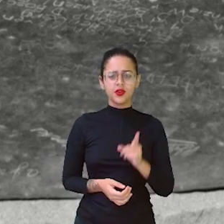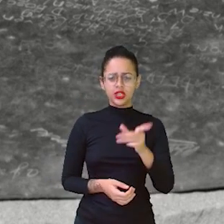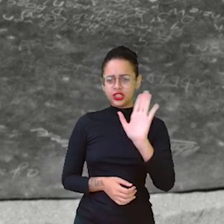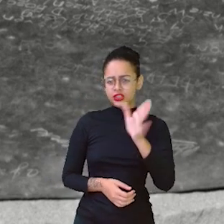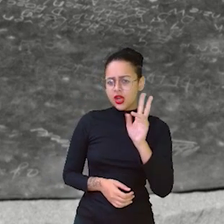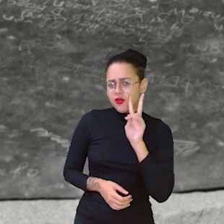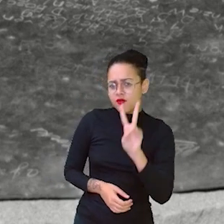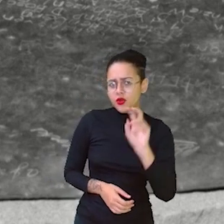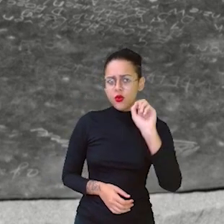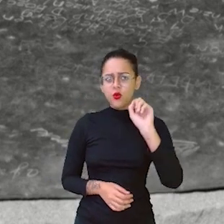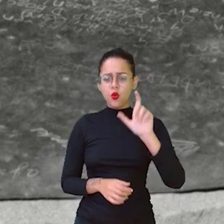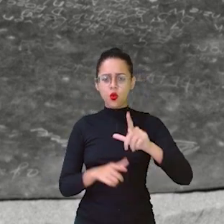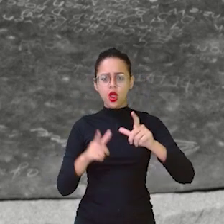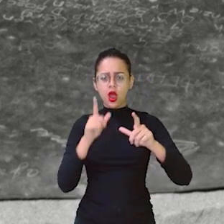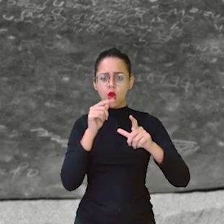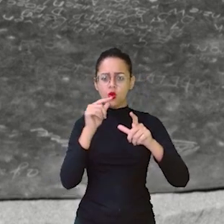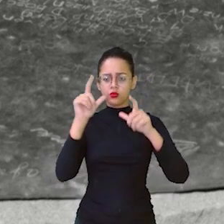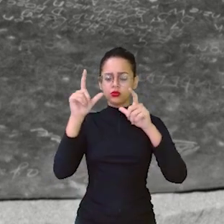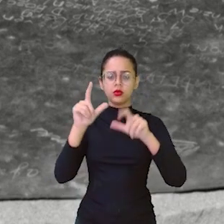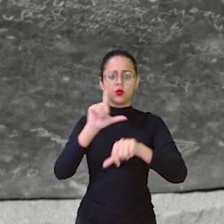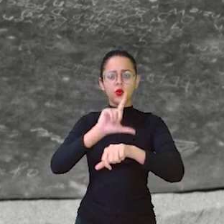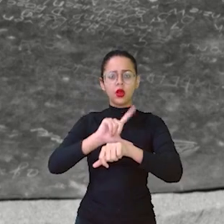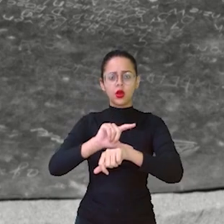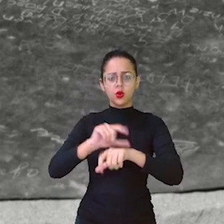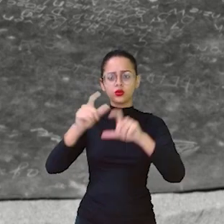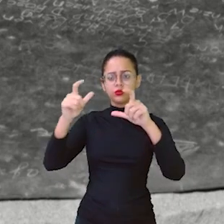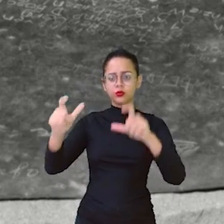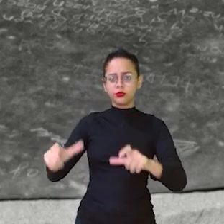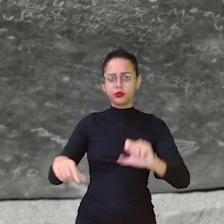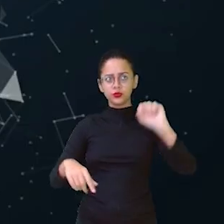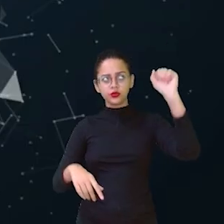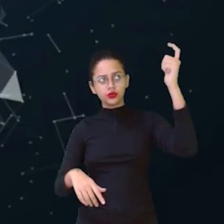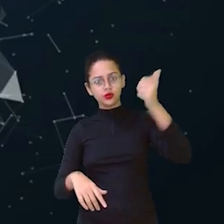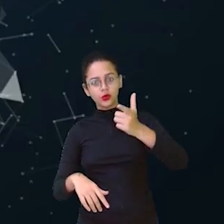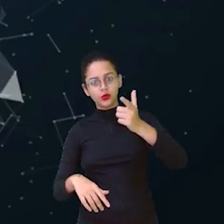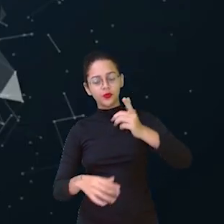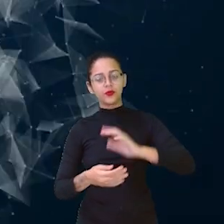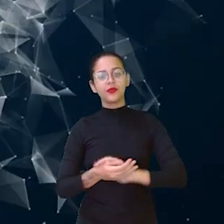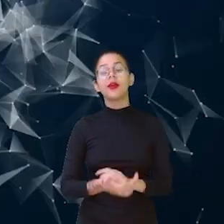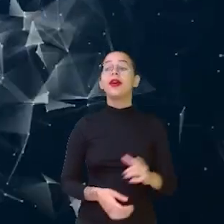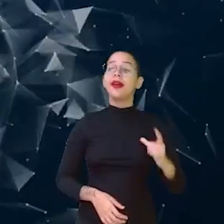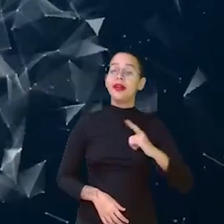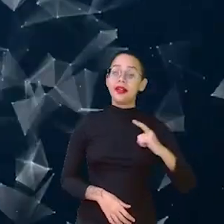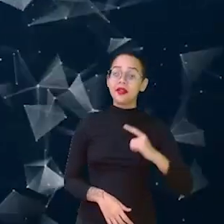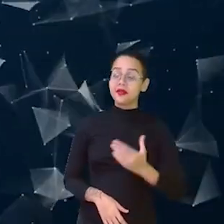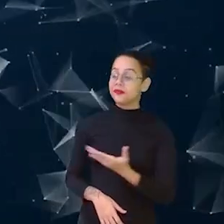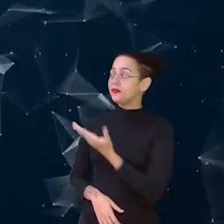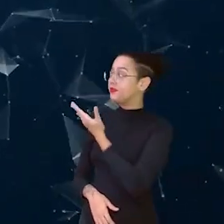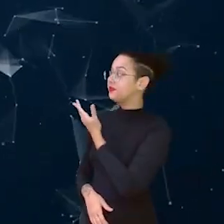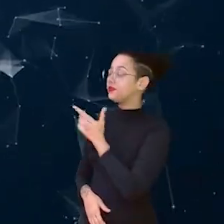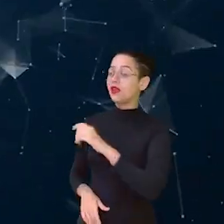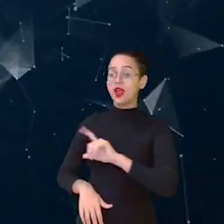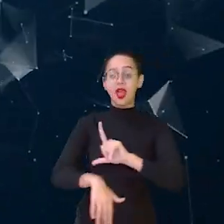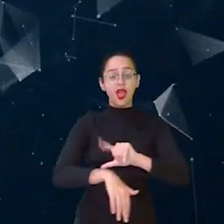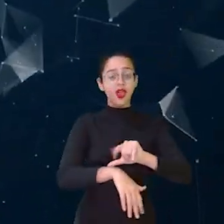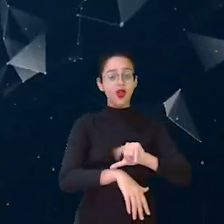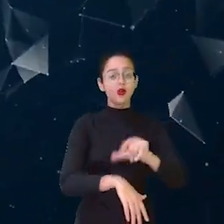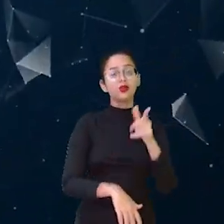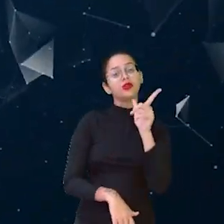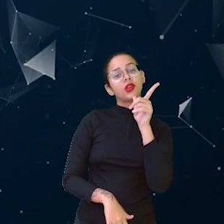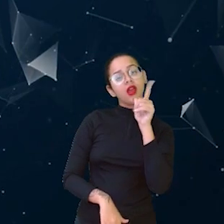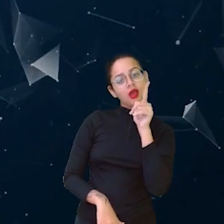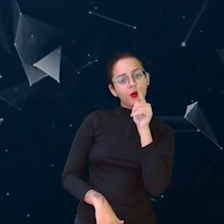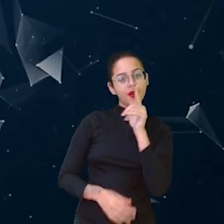um relógio de sol? Olha, isso é muito curioso para ver. Tem também a clepsidra, que é um relógio de